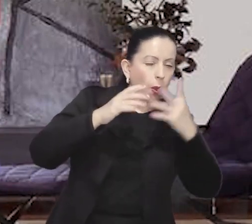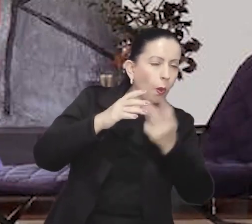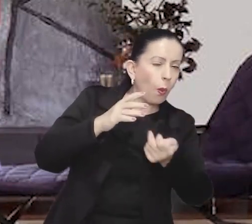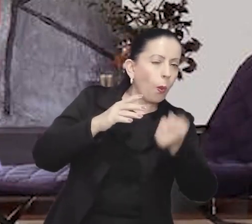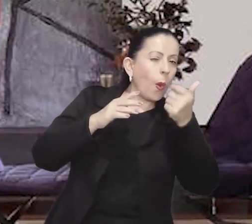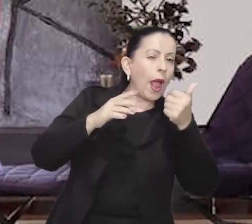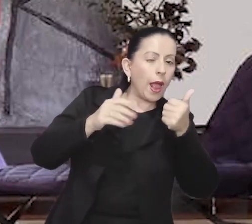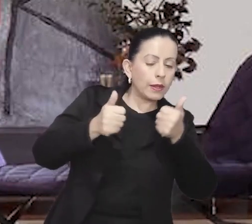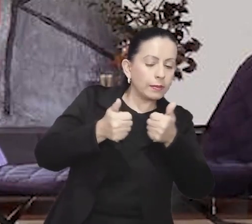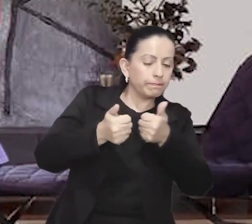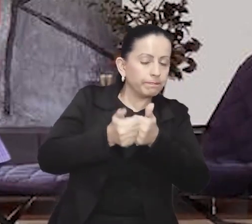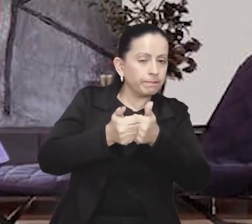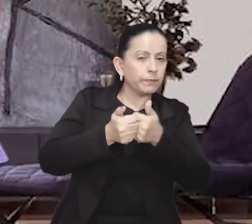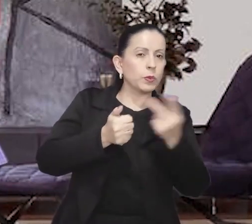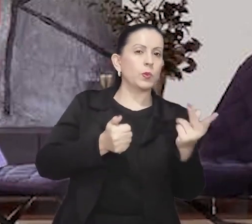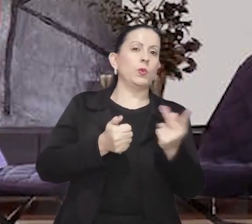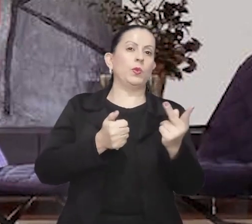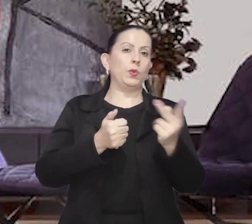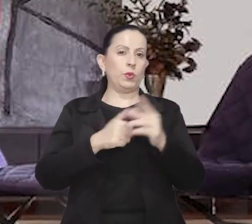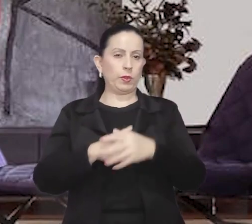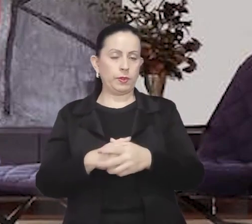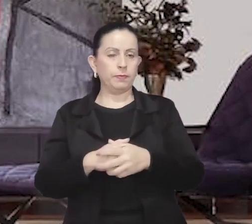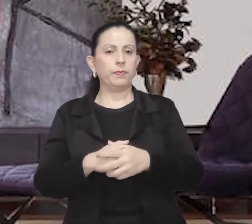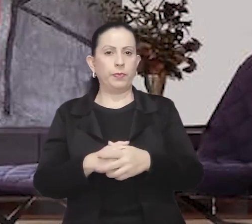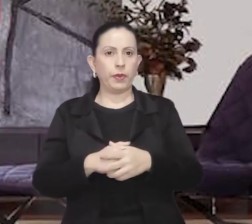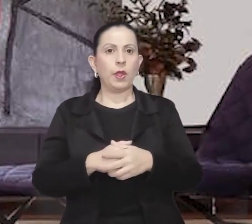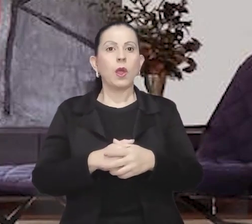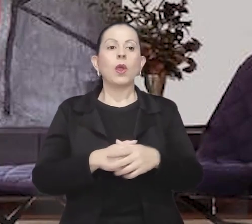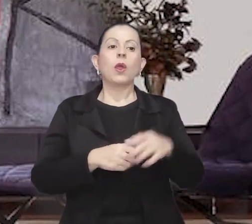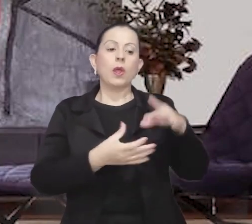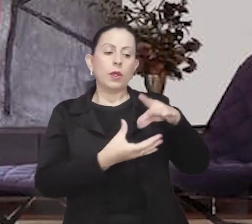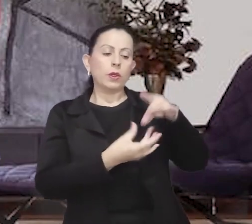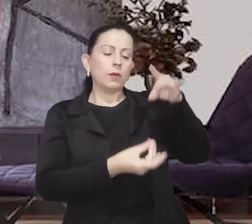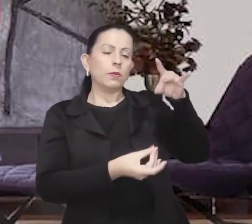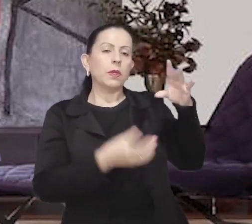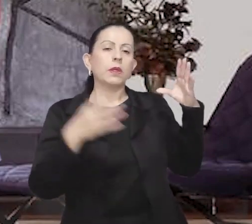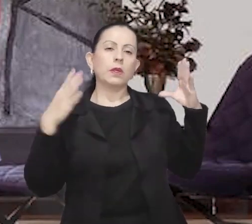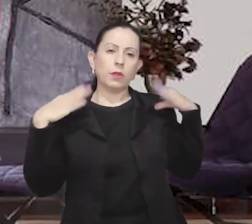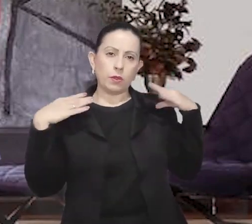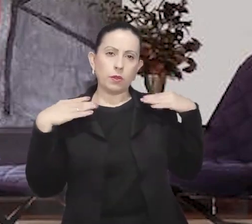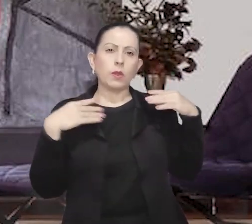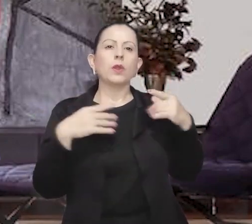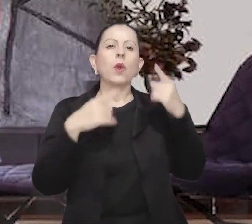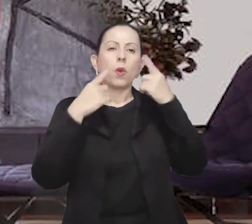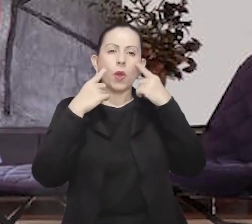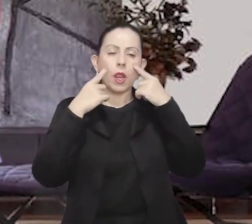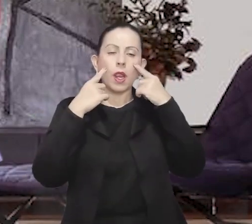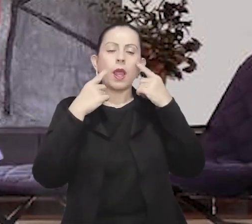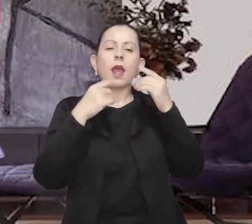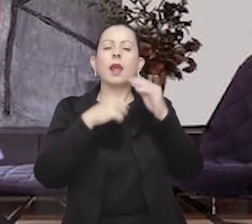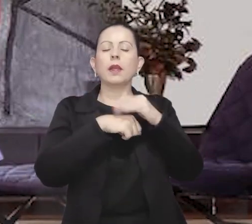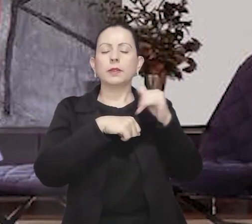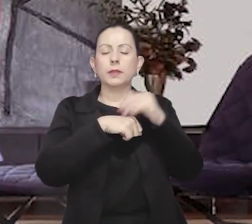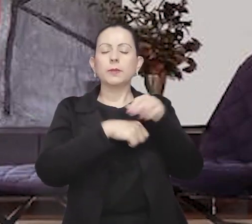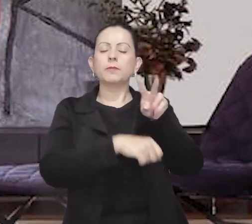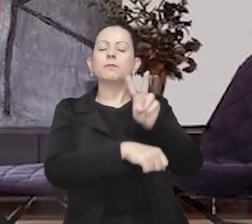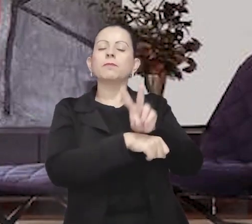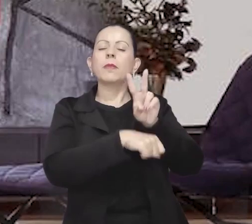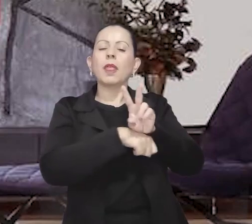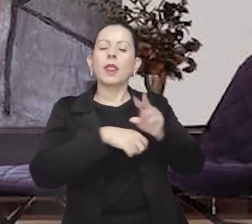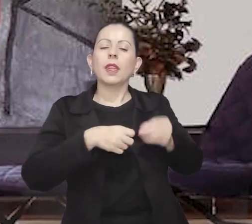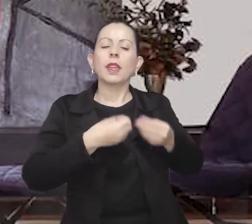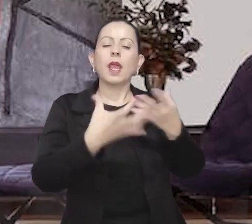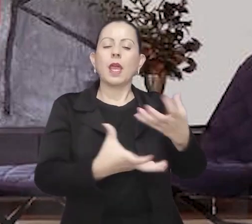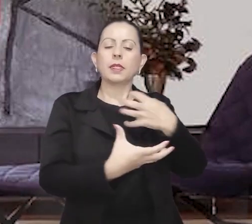carinhoso e protetor, que transmite a sensação de segurança e proteção para a menina. Ela esboça